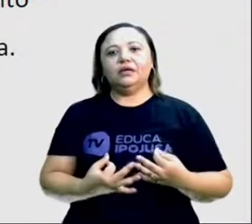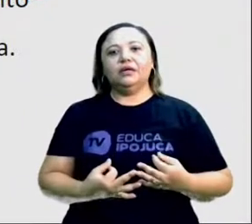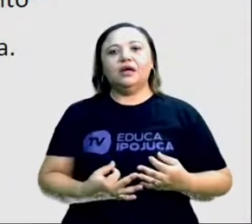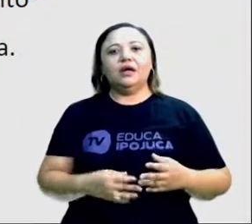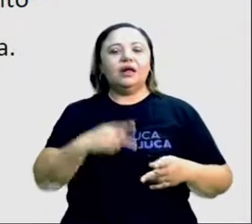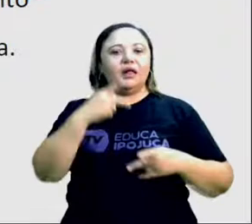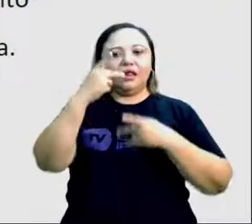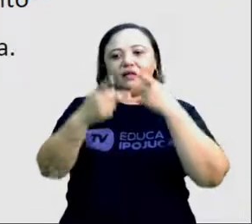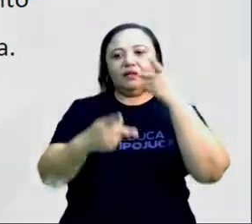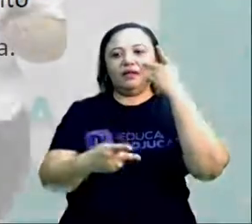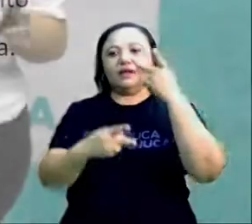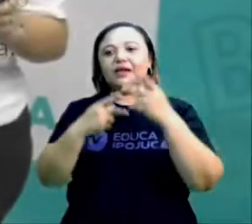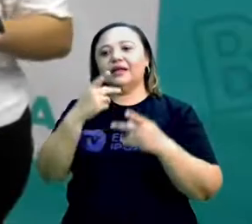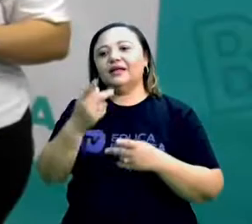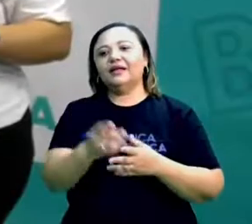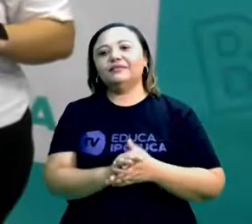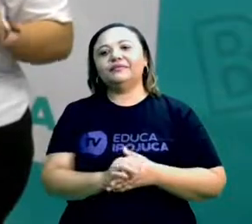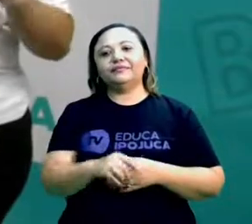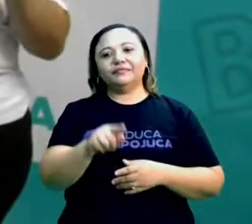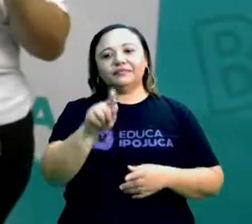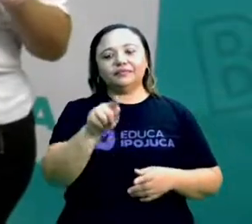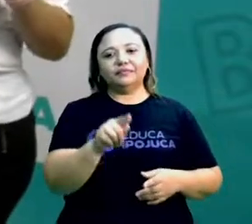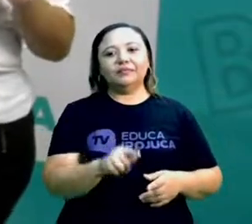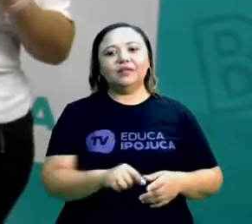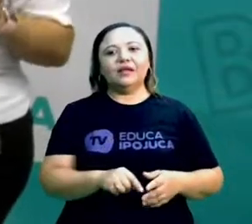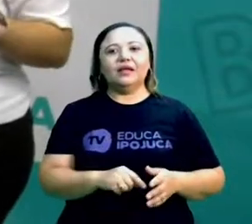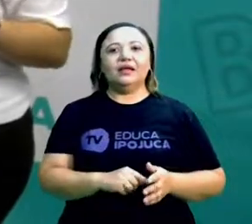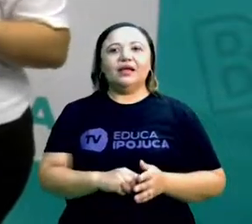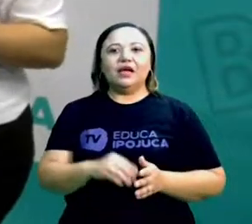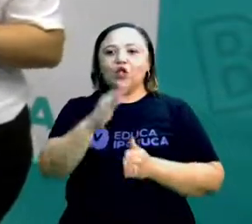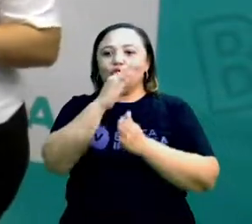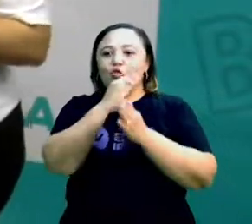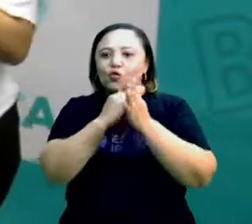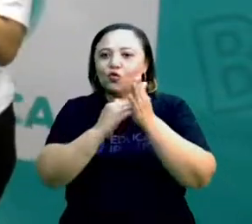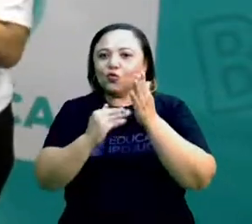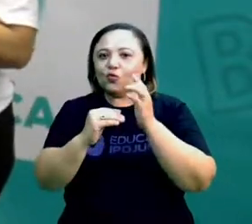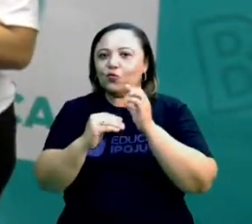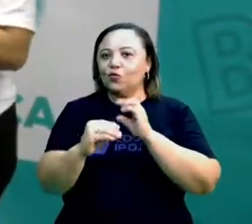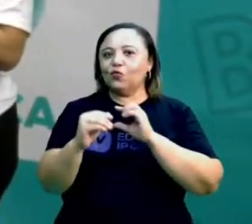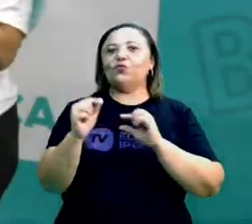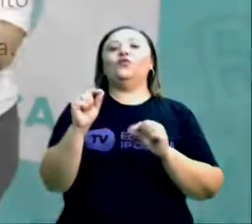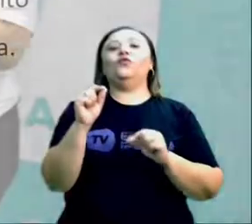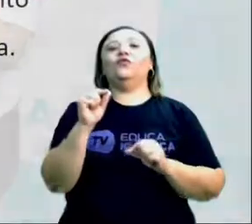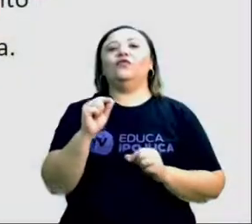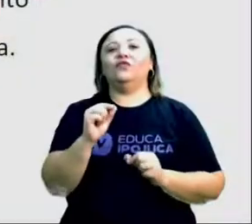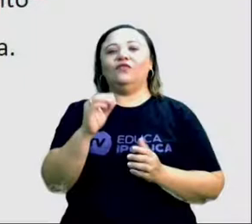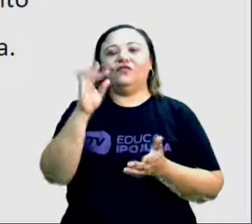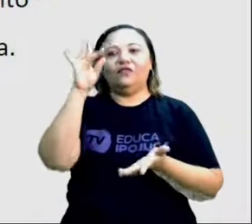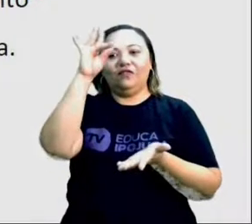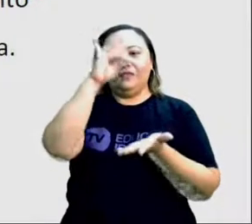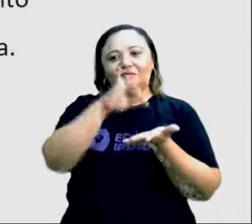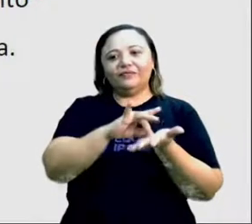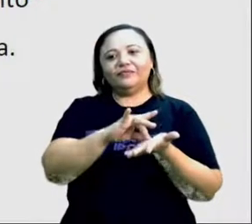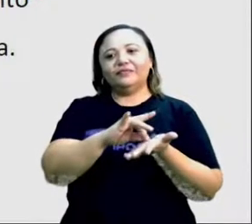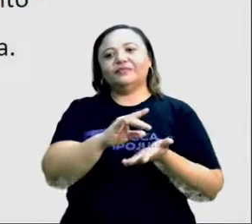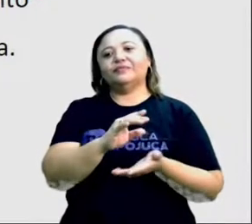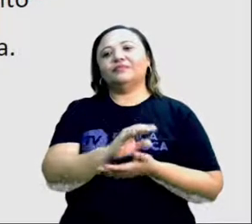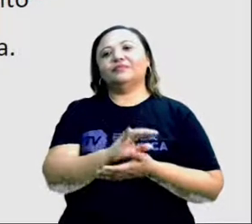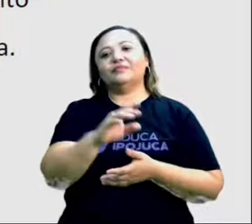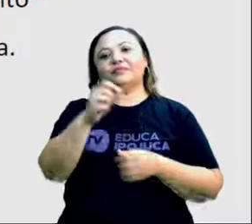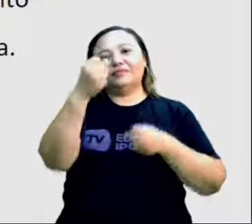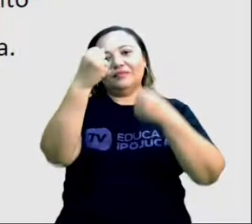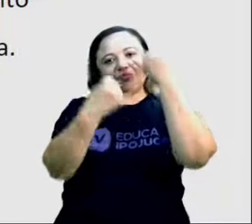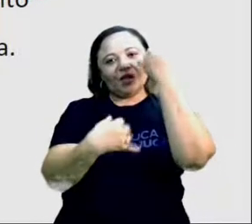igualzinho ela falou, como a gente costuma falar, ao pé da letra. Biomassa é toda a matéria de origem